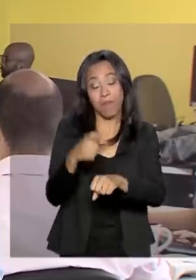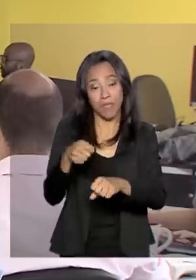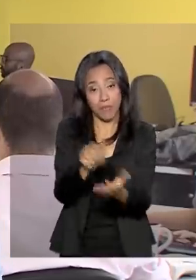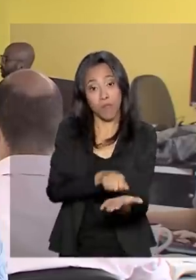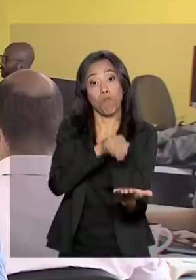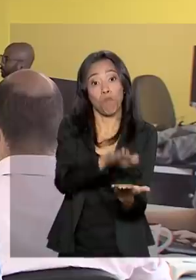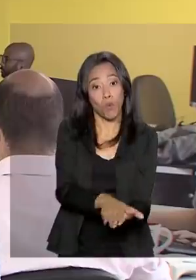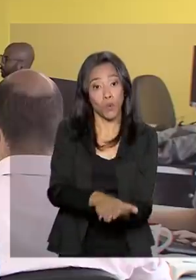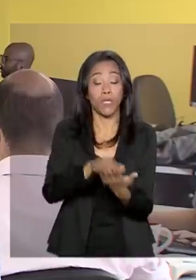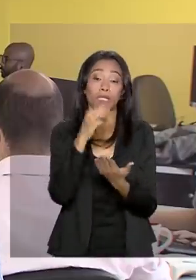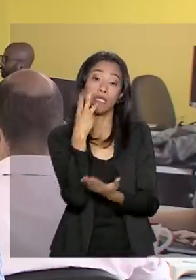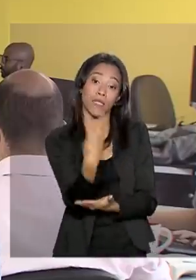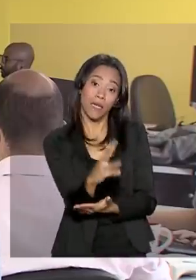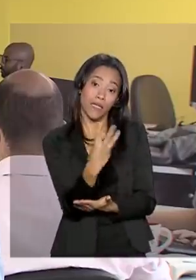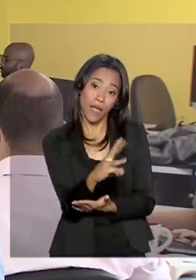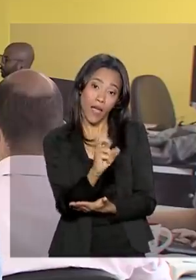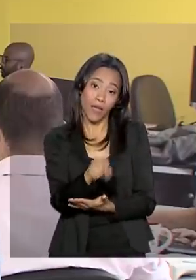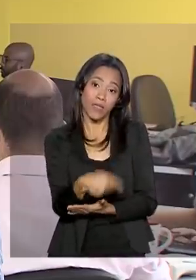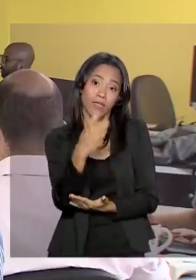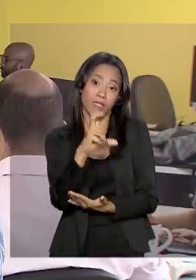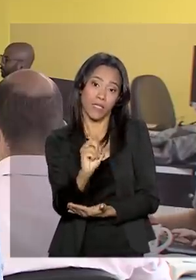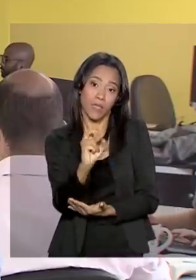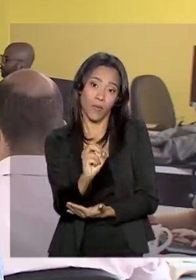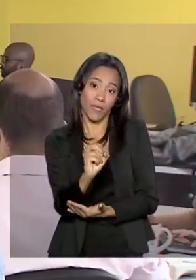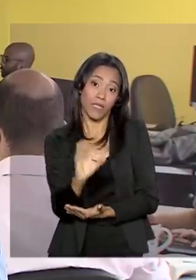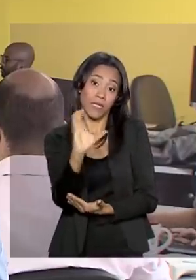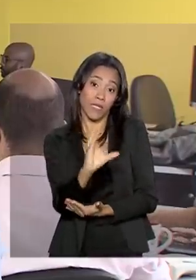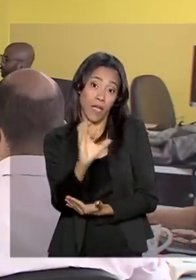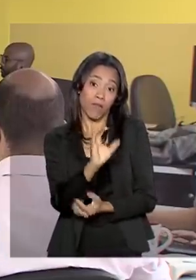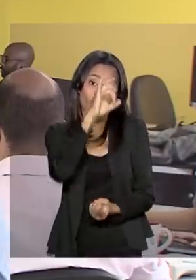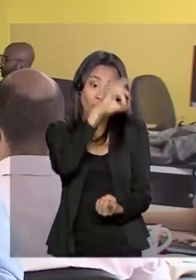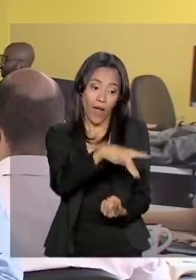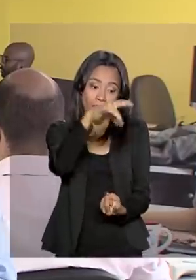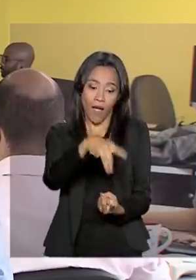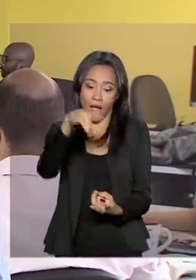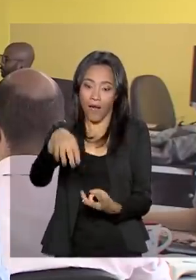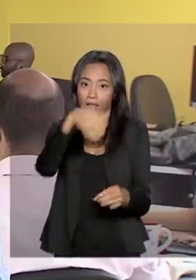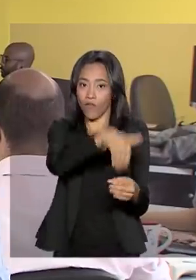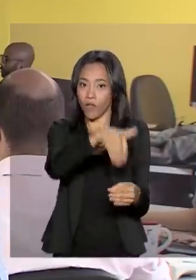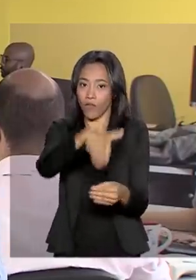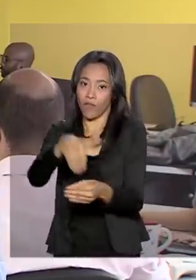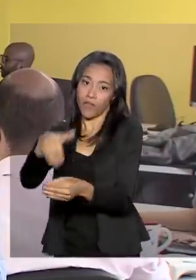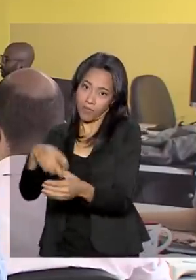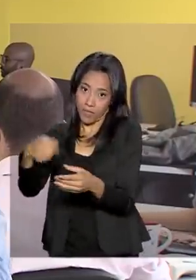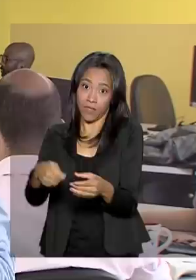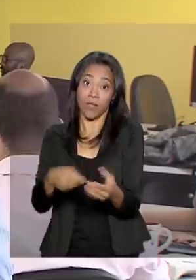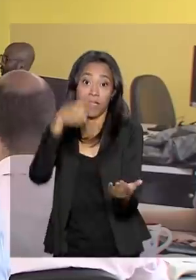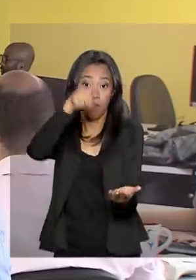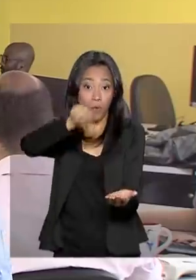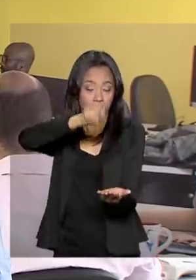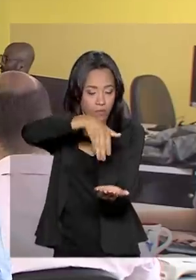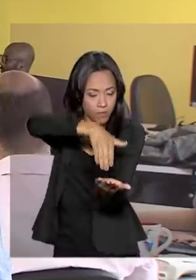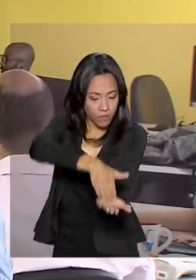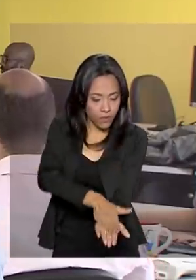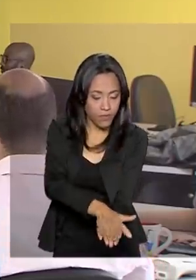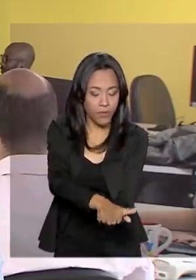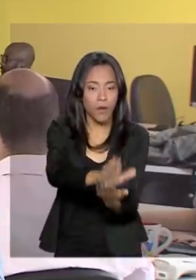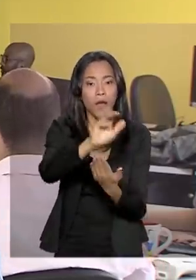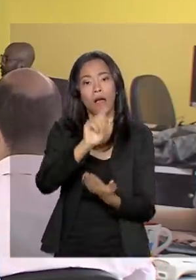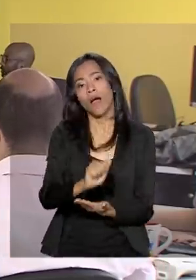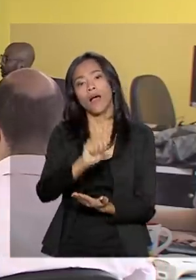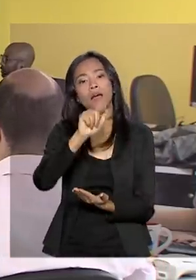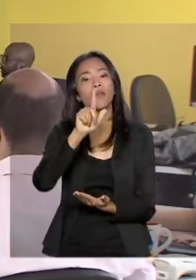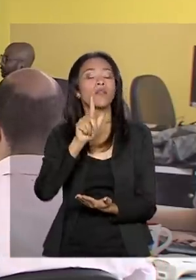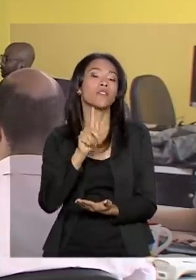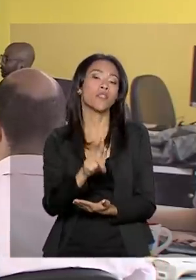uma multa no valor de R$,50 por turno. Aí é só imprimir a guia de recolhimento da União, a GRU. Também dá